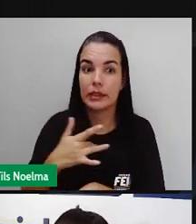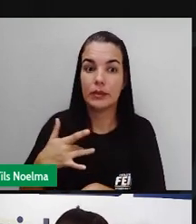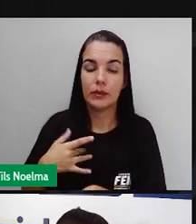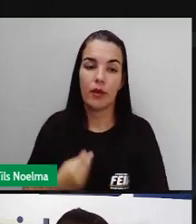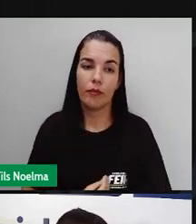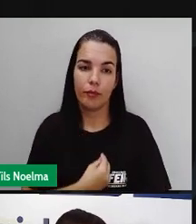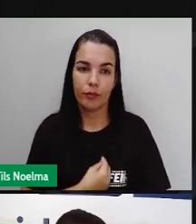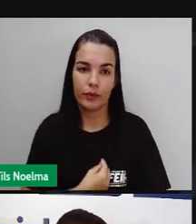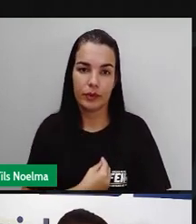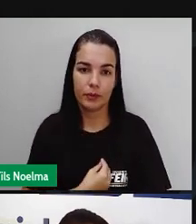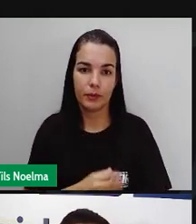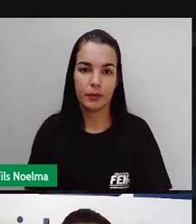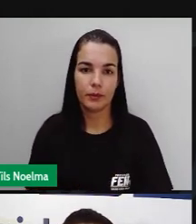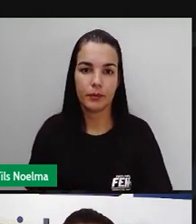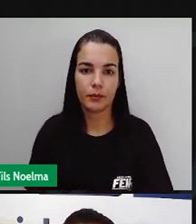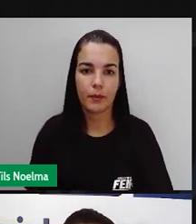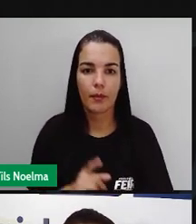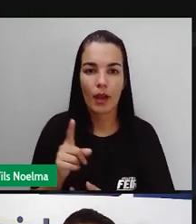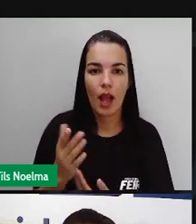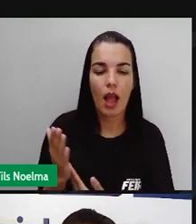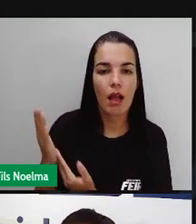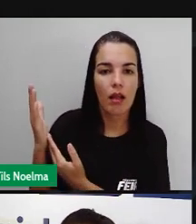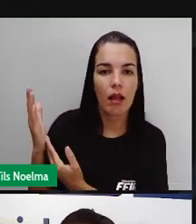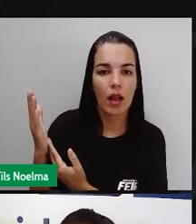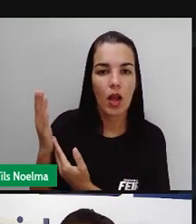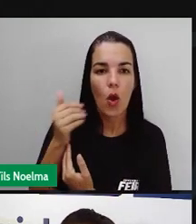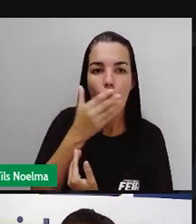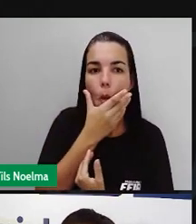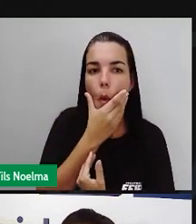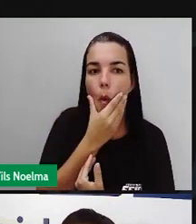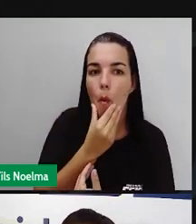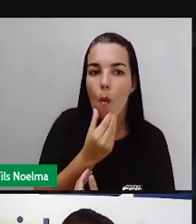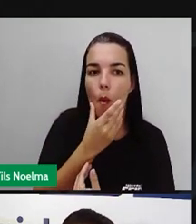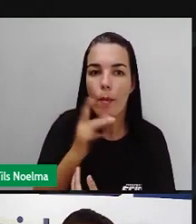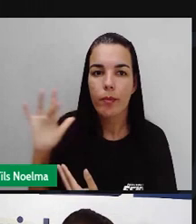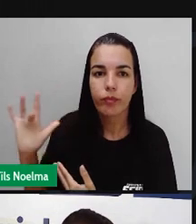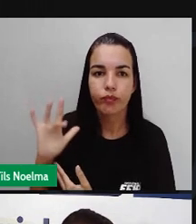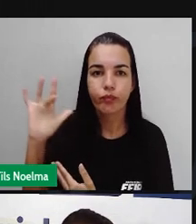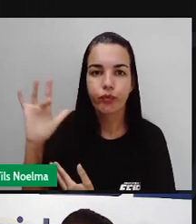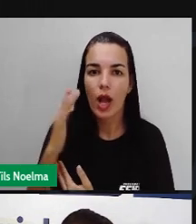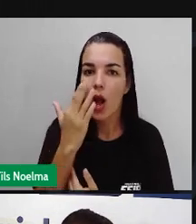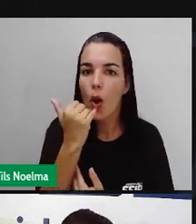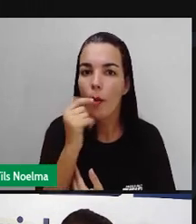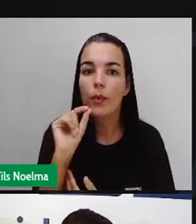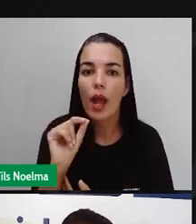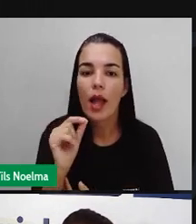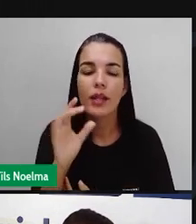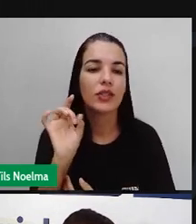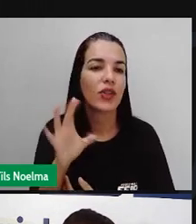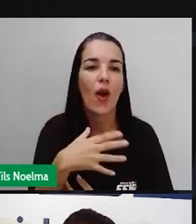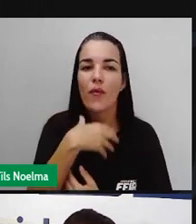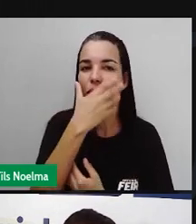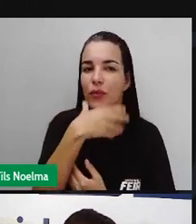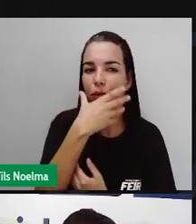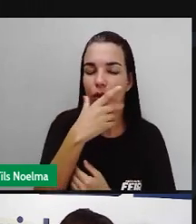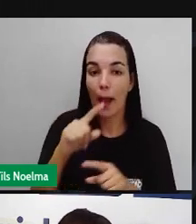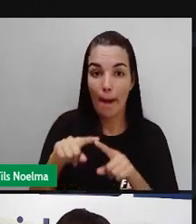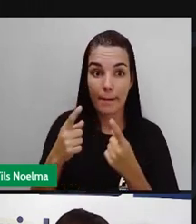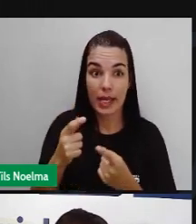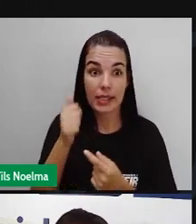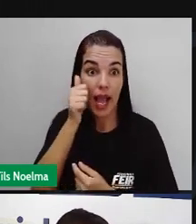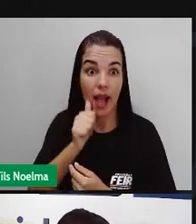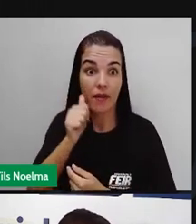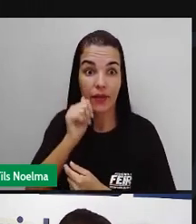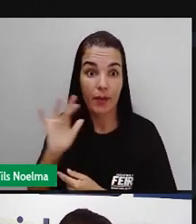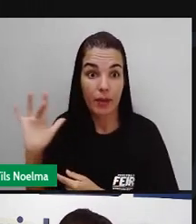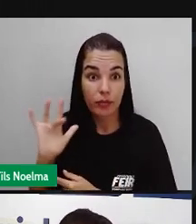vida. O macho, como qualquer espécie, alimenta-se exclusivamente de frutas. A fêmea, no entanto, necessita